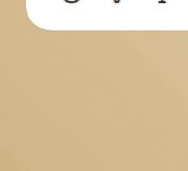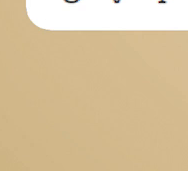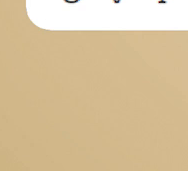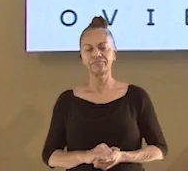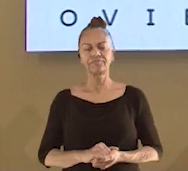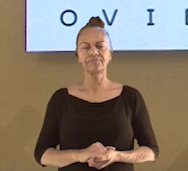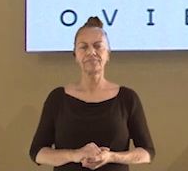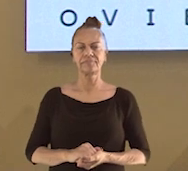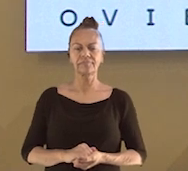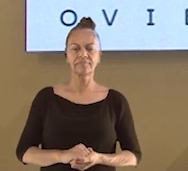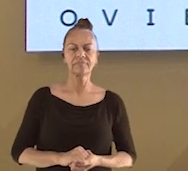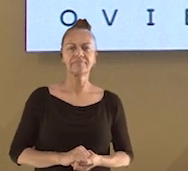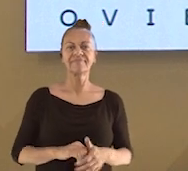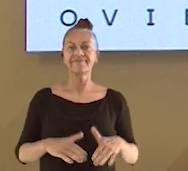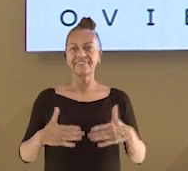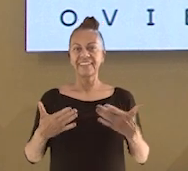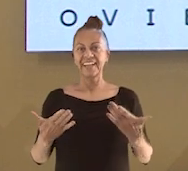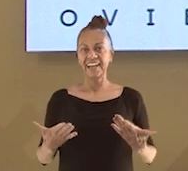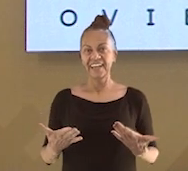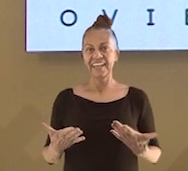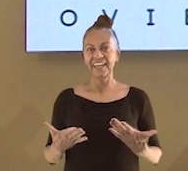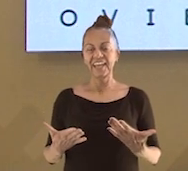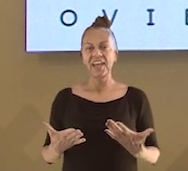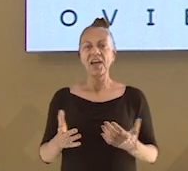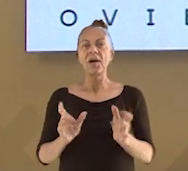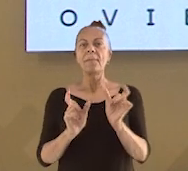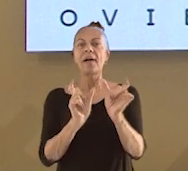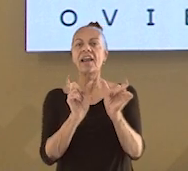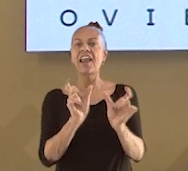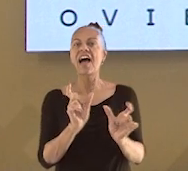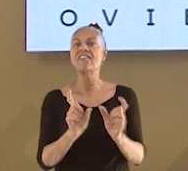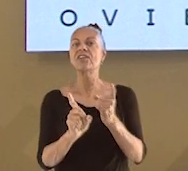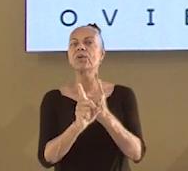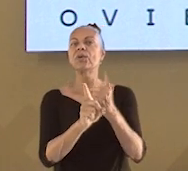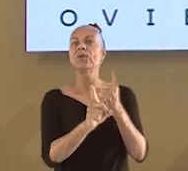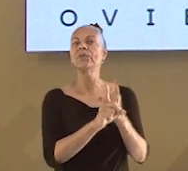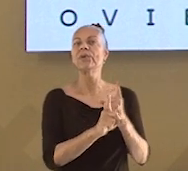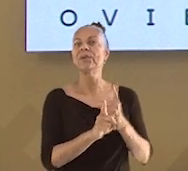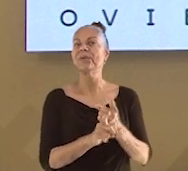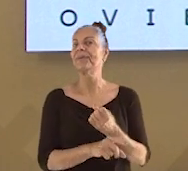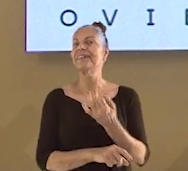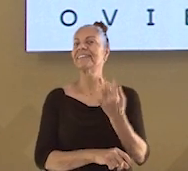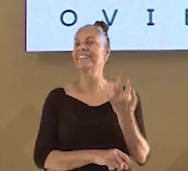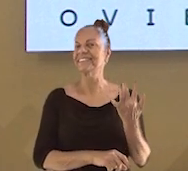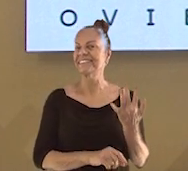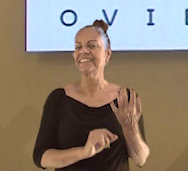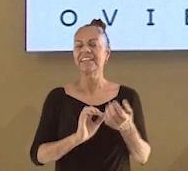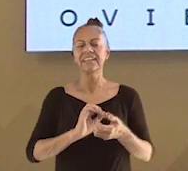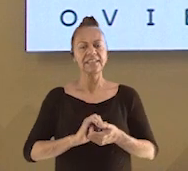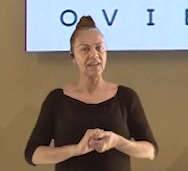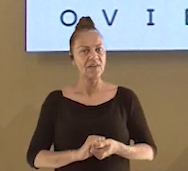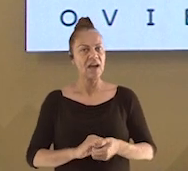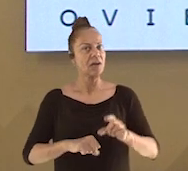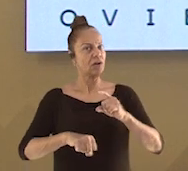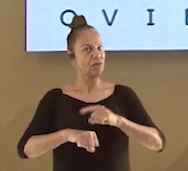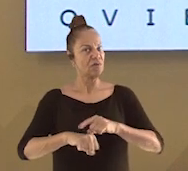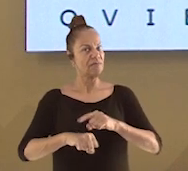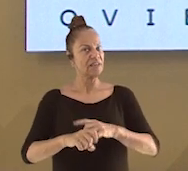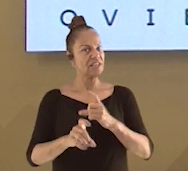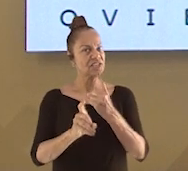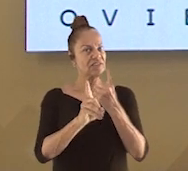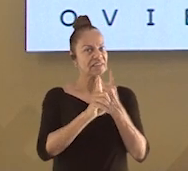E aí, quantas palavras você já encontrou? Chegou a hora de encontrar as palavras que estavam